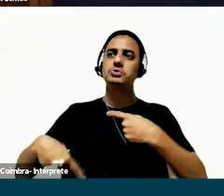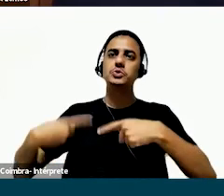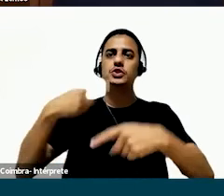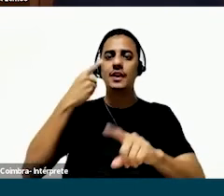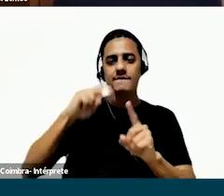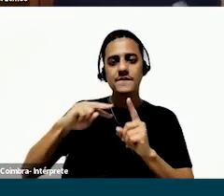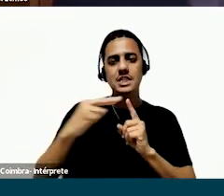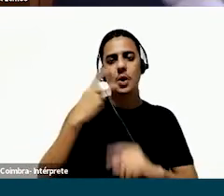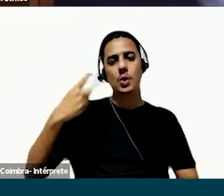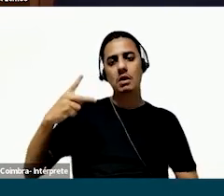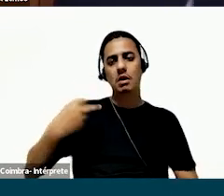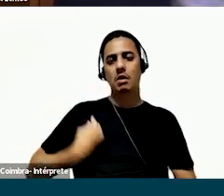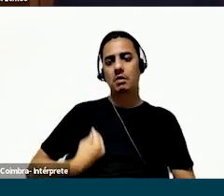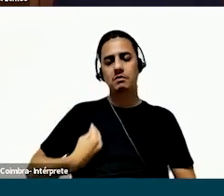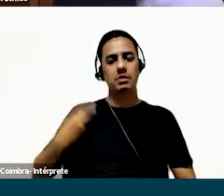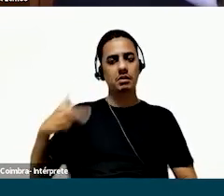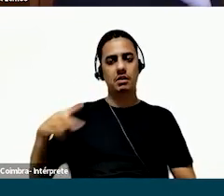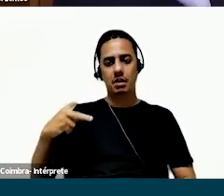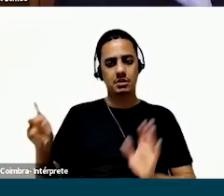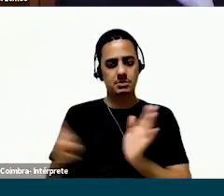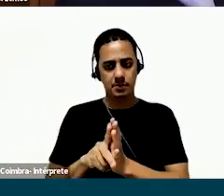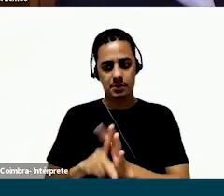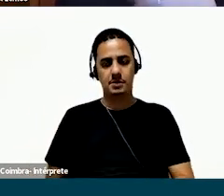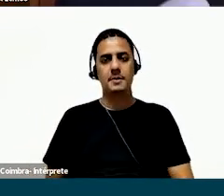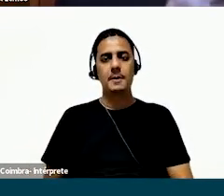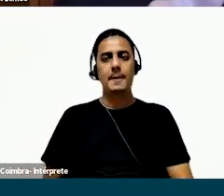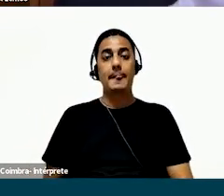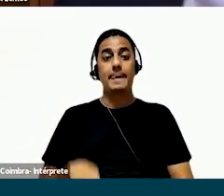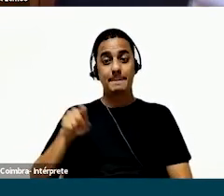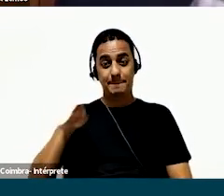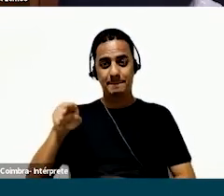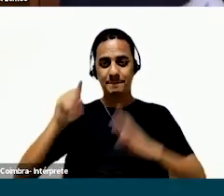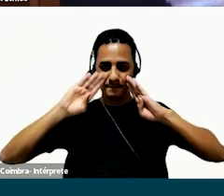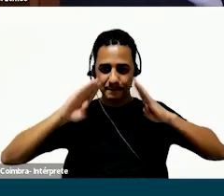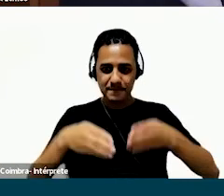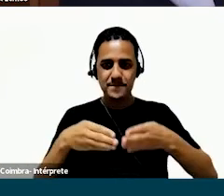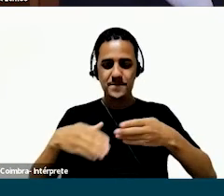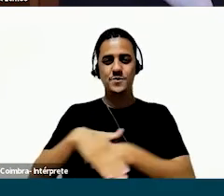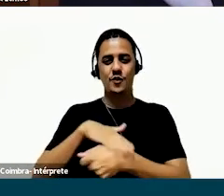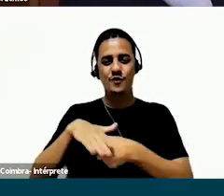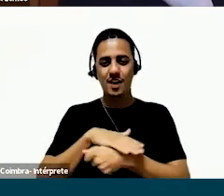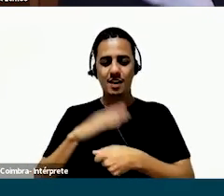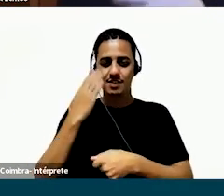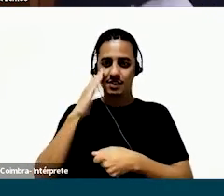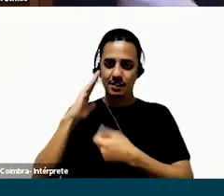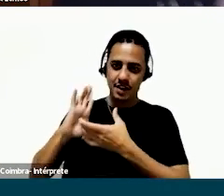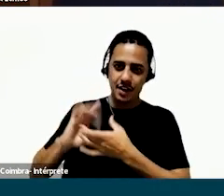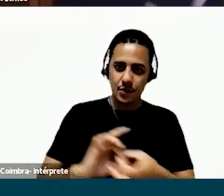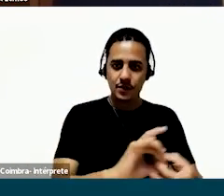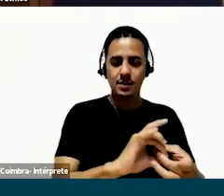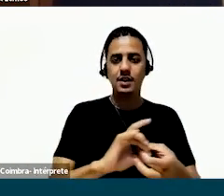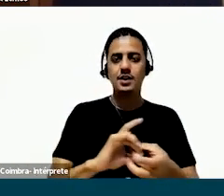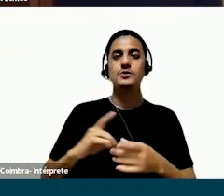para que as pessoas trouxessem a visão delas mesmas sobre a rotina delas. Então, com esse foco do momento de